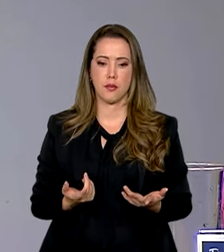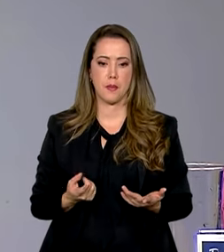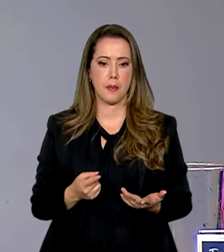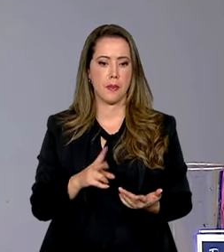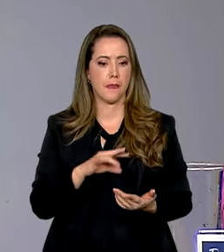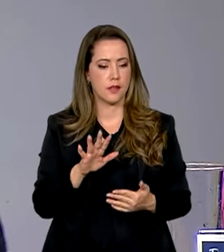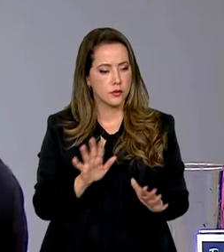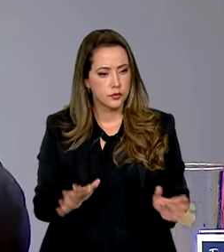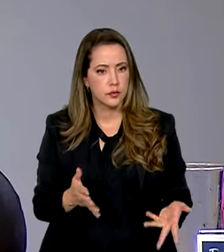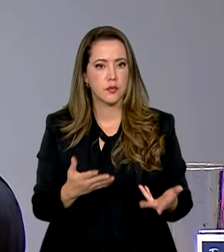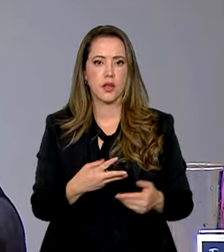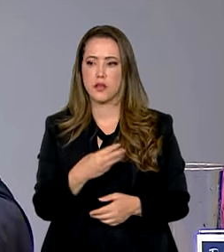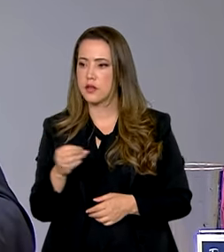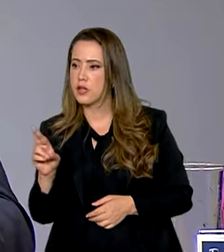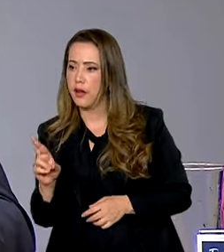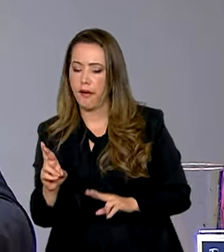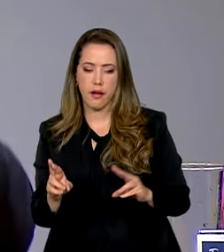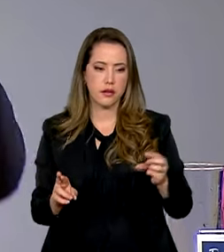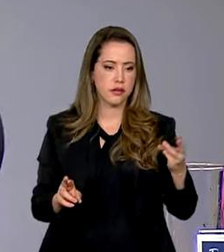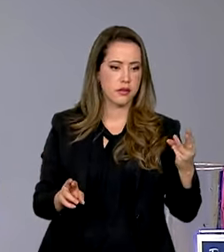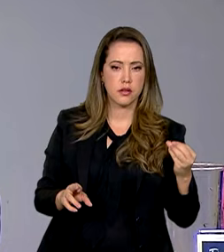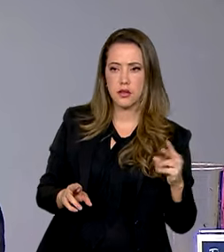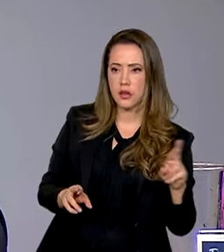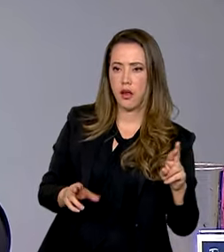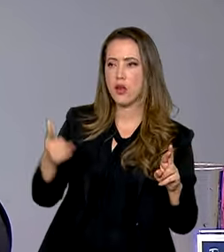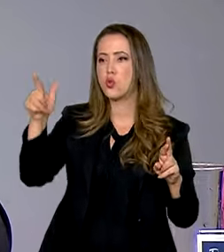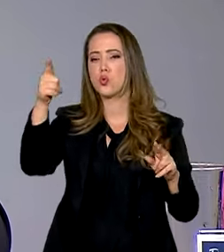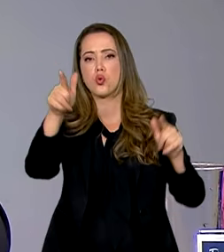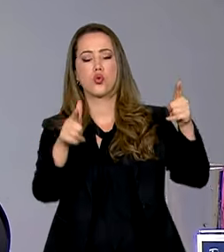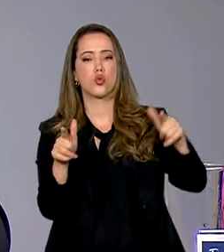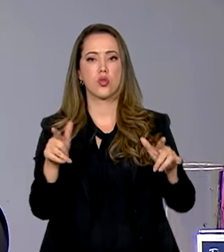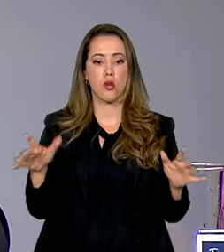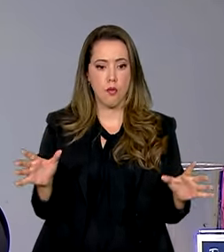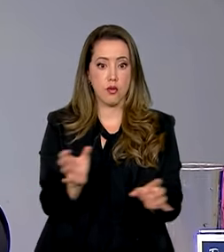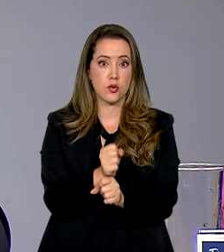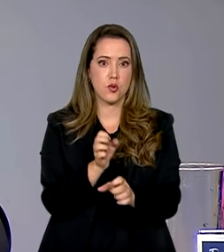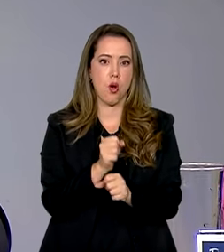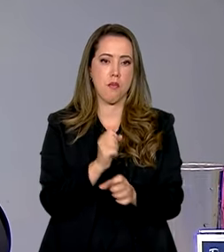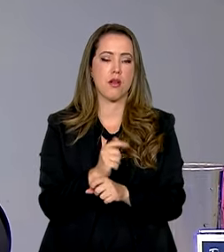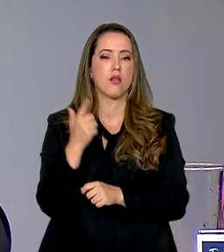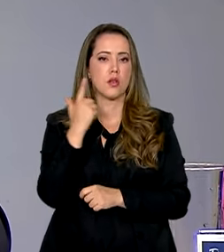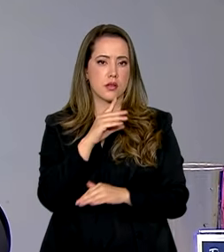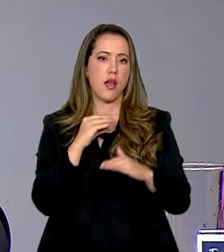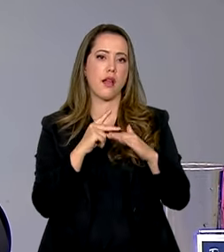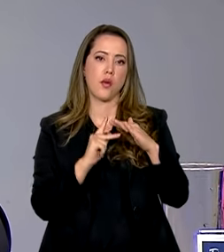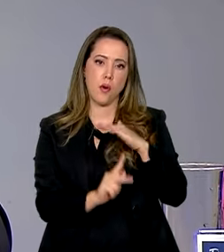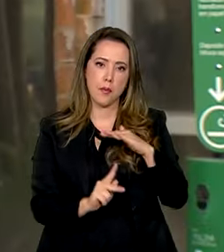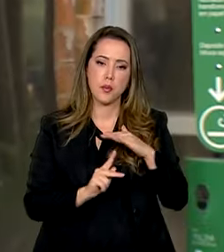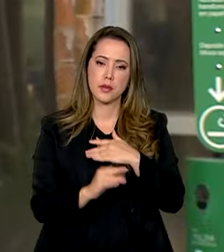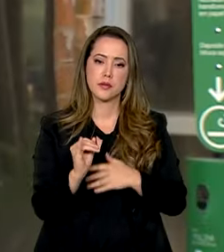algo que vai mobilizando. 30 reais aqui, 30 dos avós, 30 dos tios, daqui a pouco você tem aí uma poupança